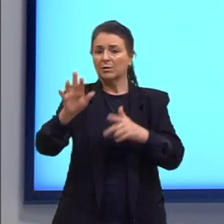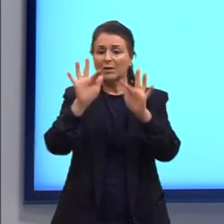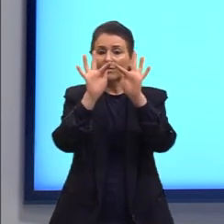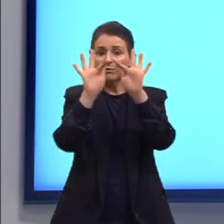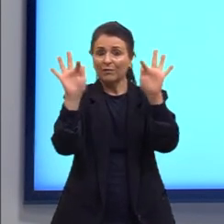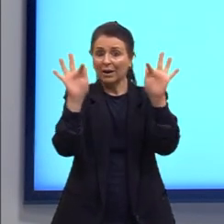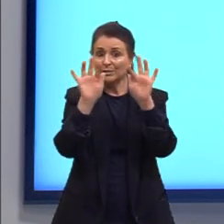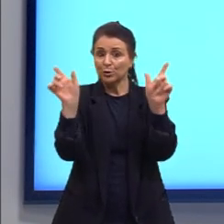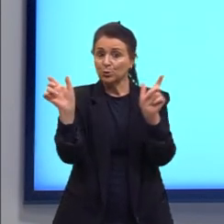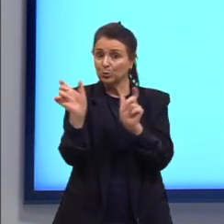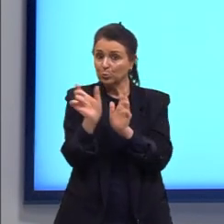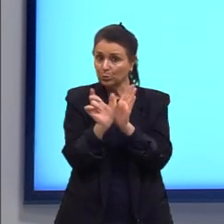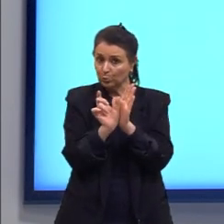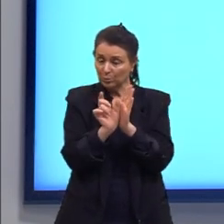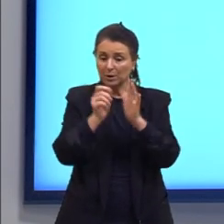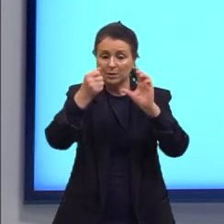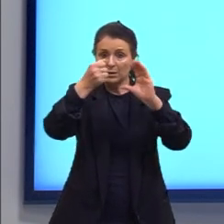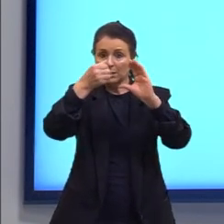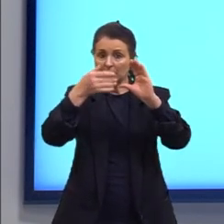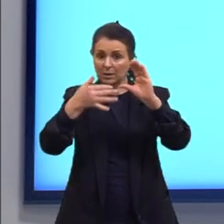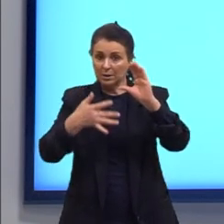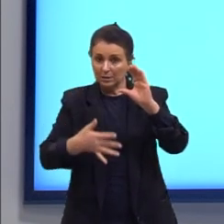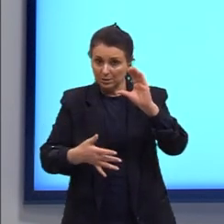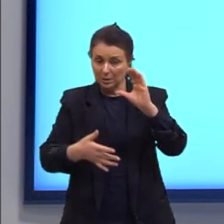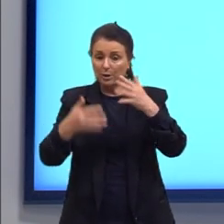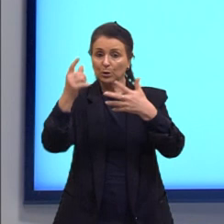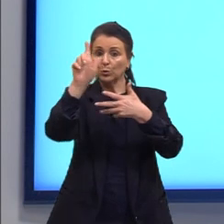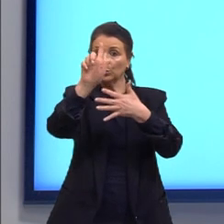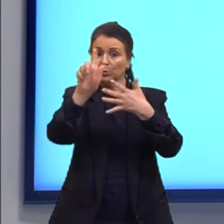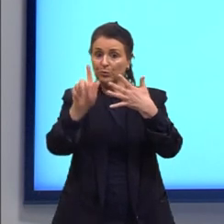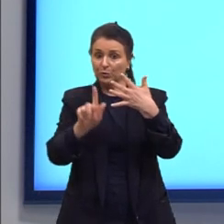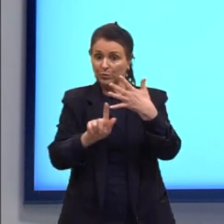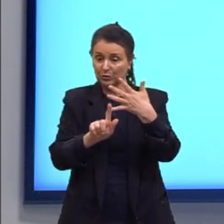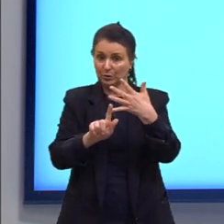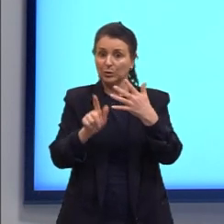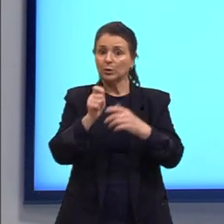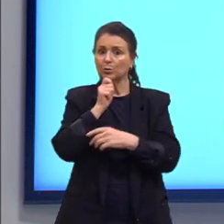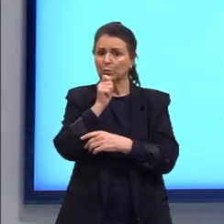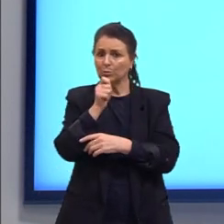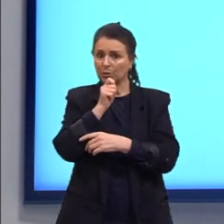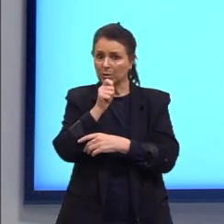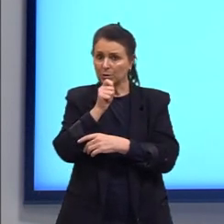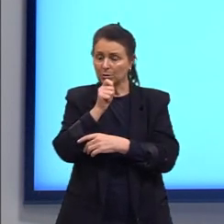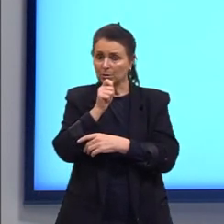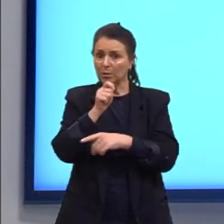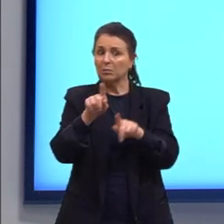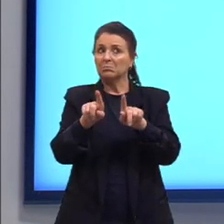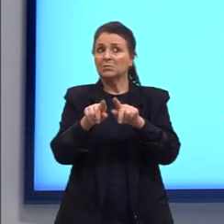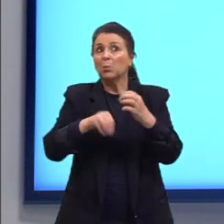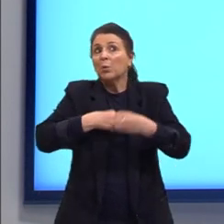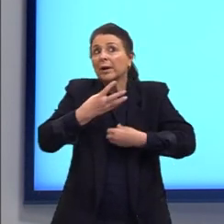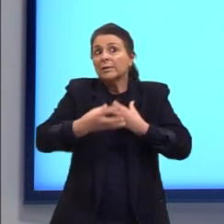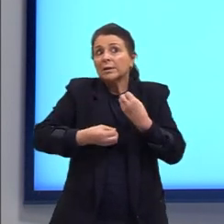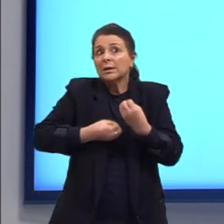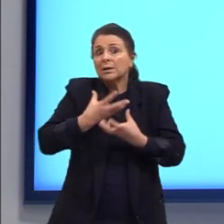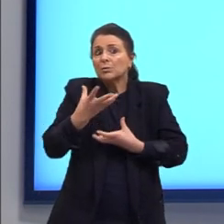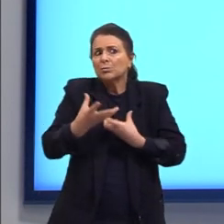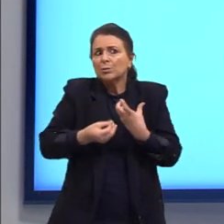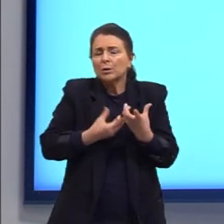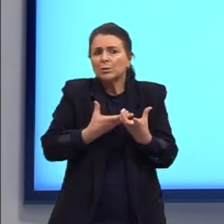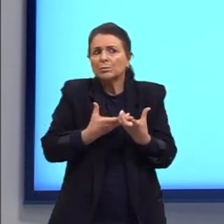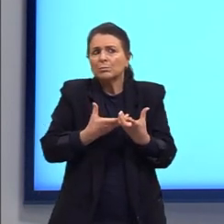curtas, que são características do gênero jornalístico, mas também são características do poema. Será que é isso?